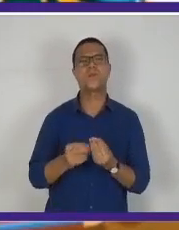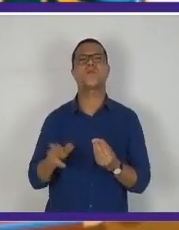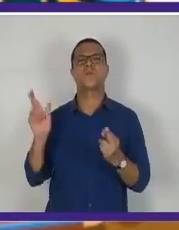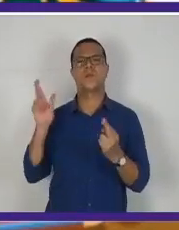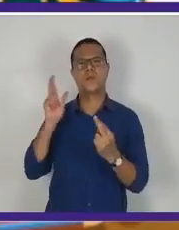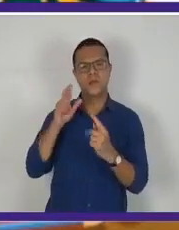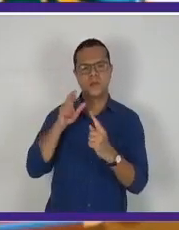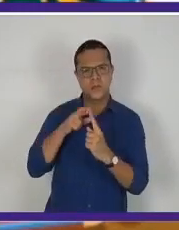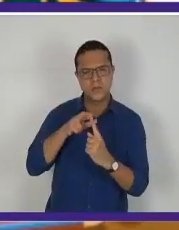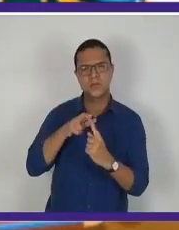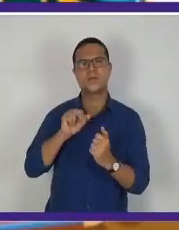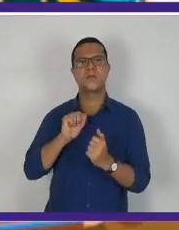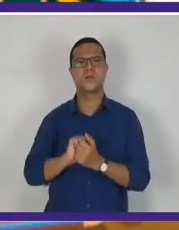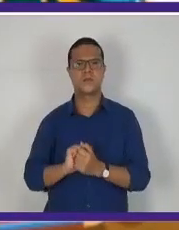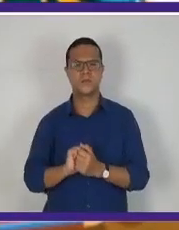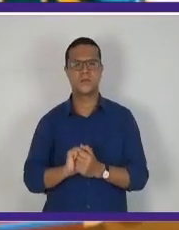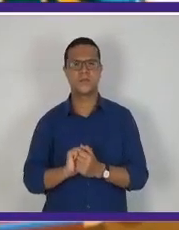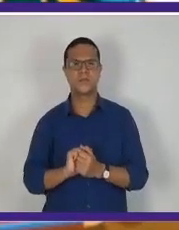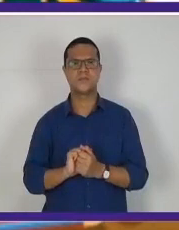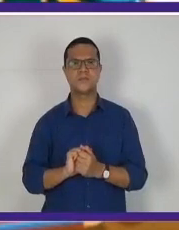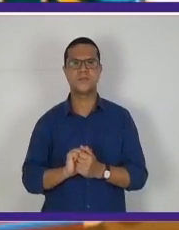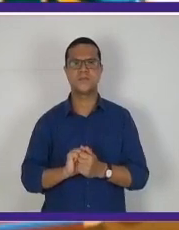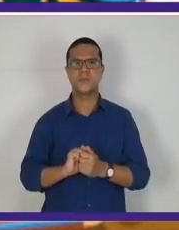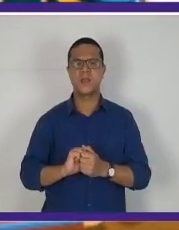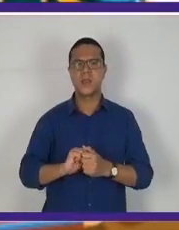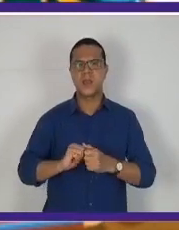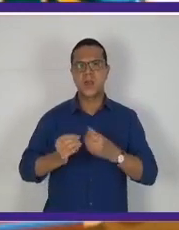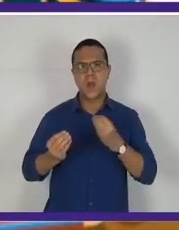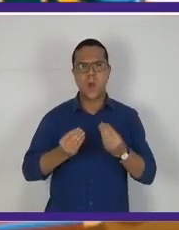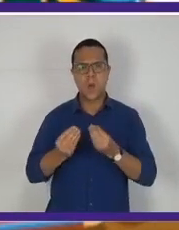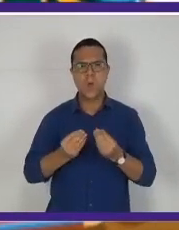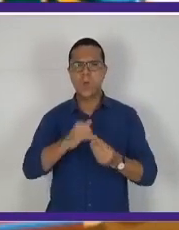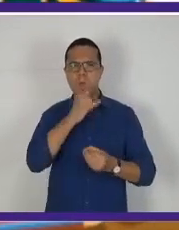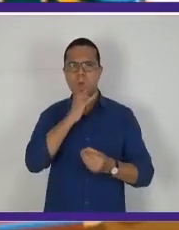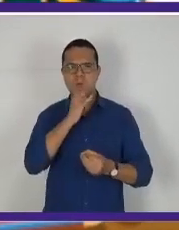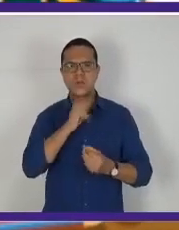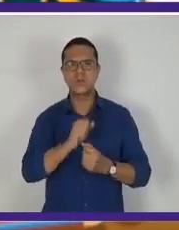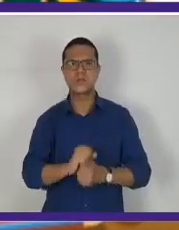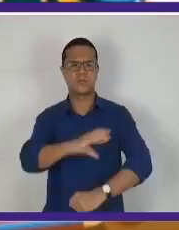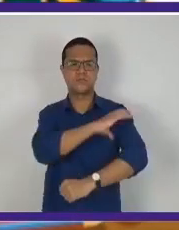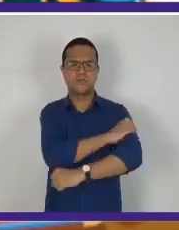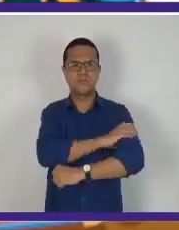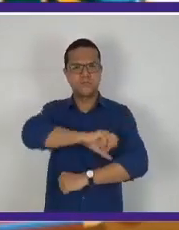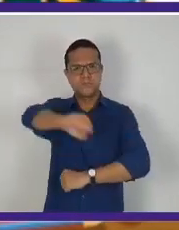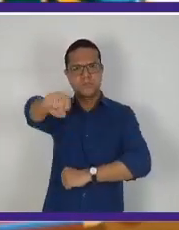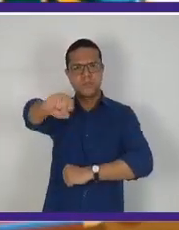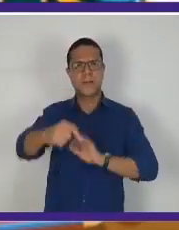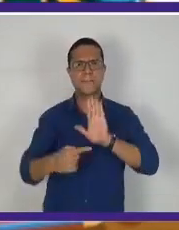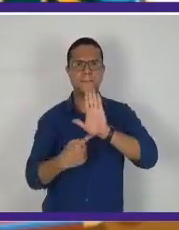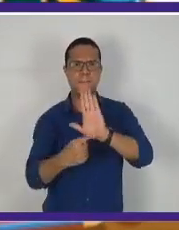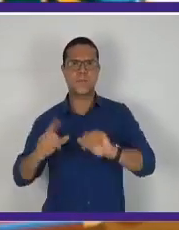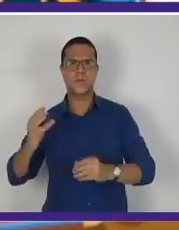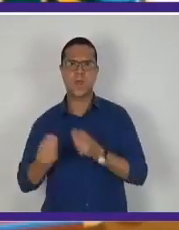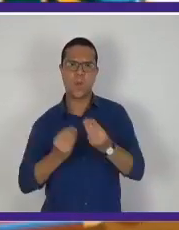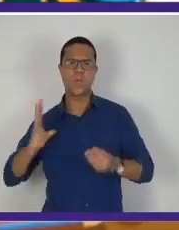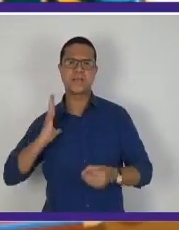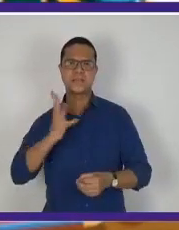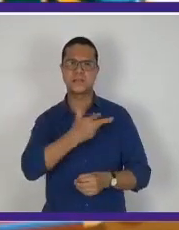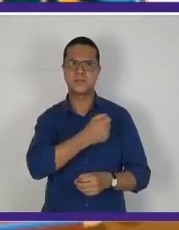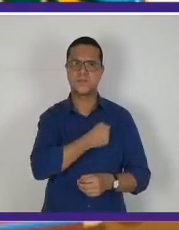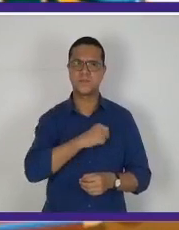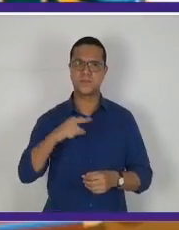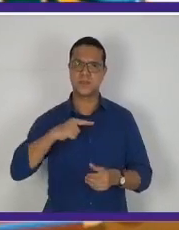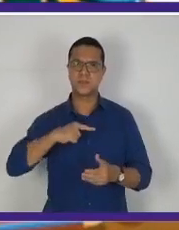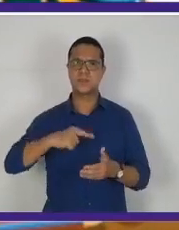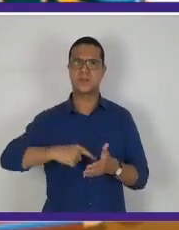divulgar sempre uma imagem de salvador da pátria do próprio Vargas. Como vocês podem observar, temos aqui a